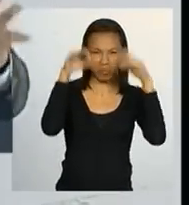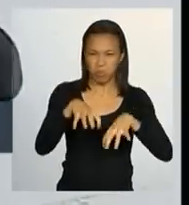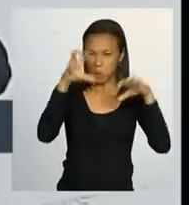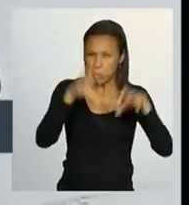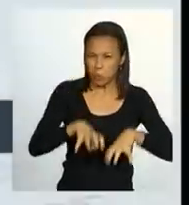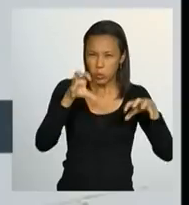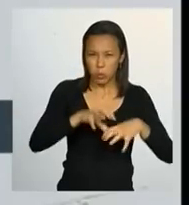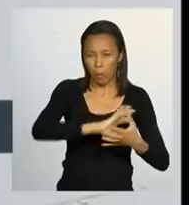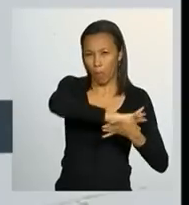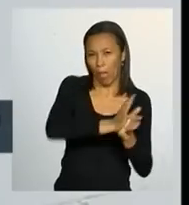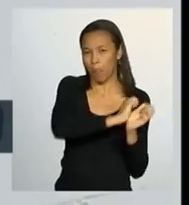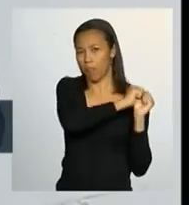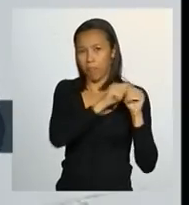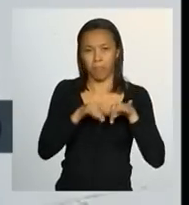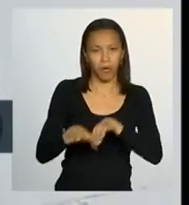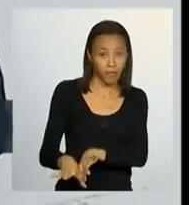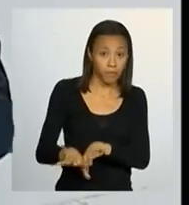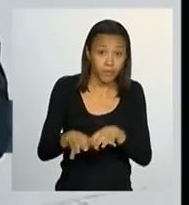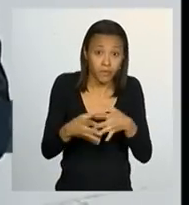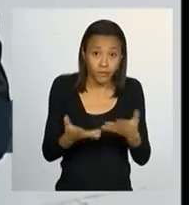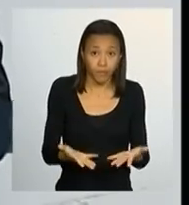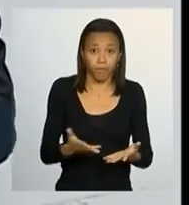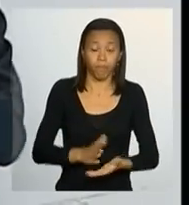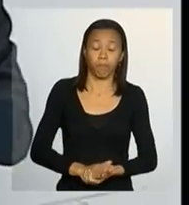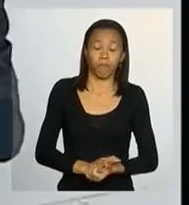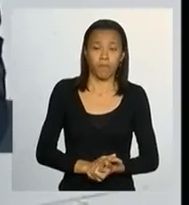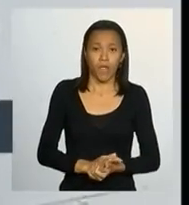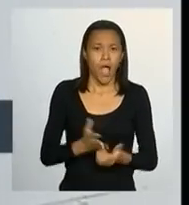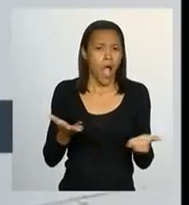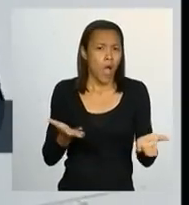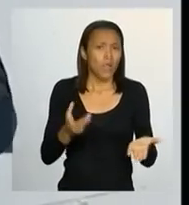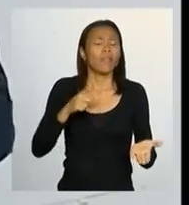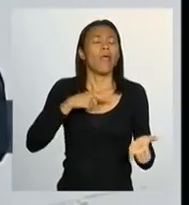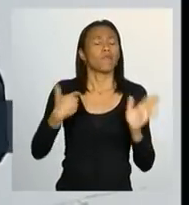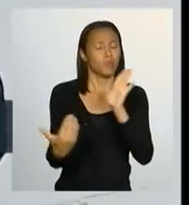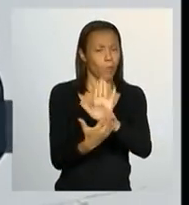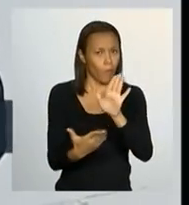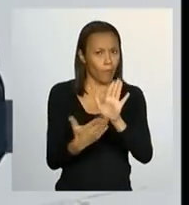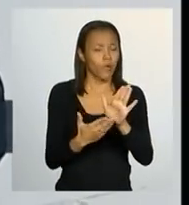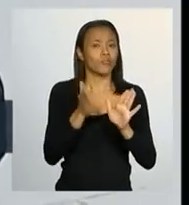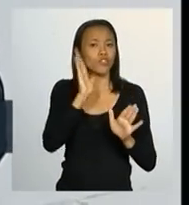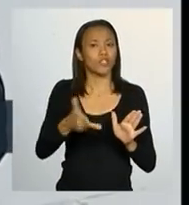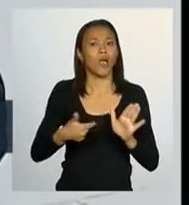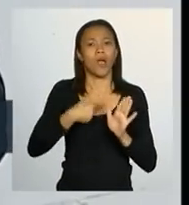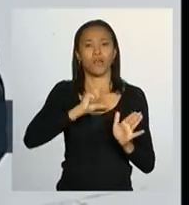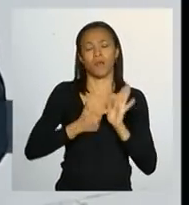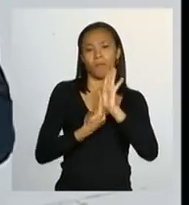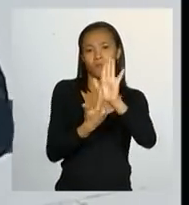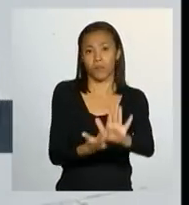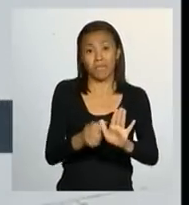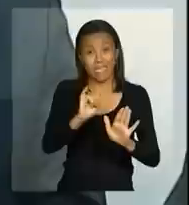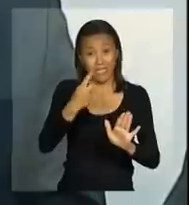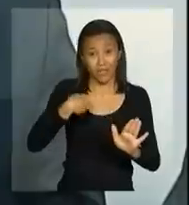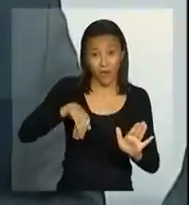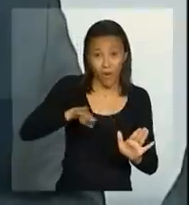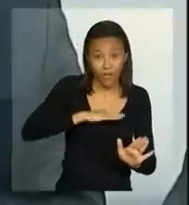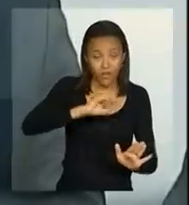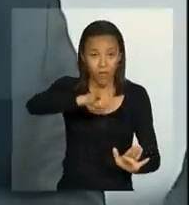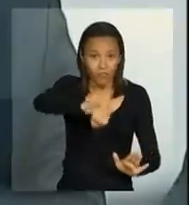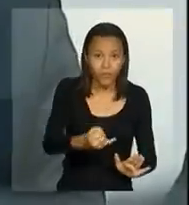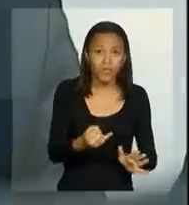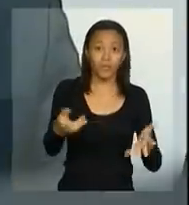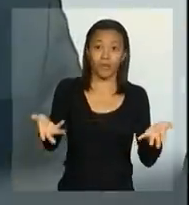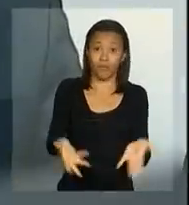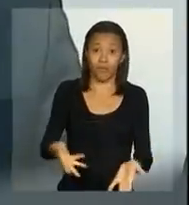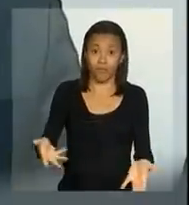acontecem as catástrofes. Agora, tem umas propostas que nós apresentamos, ministro, se nós aproveitarmos esse